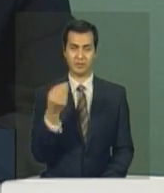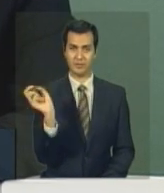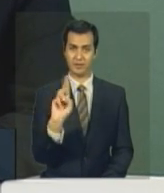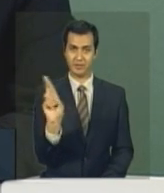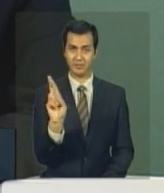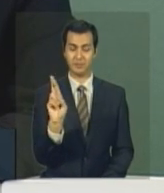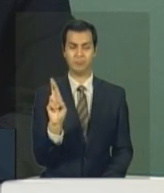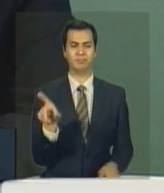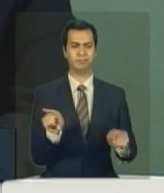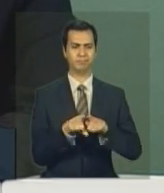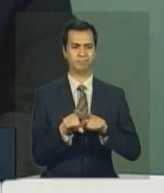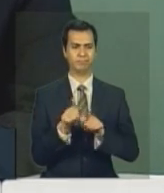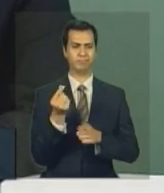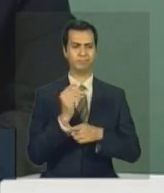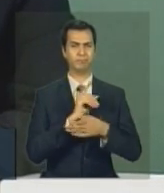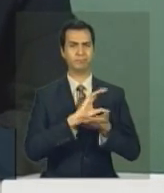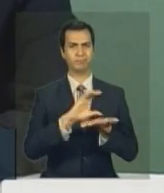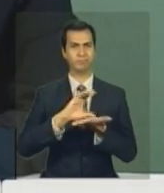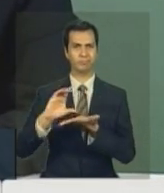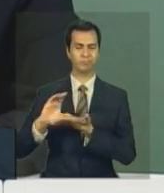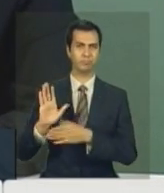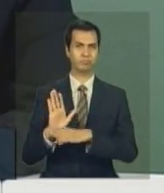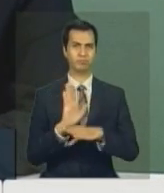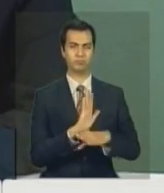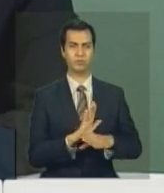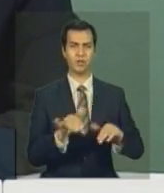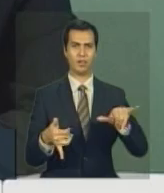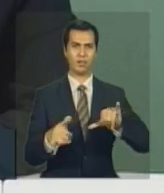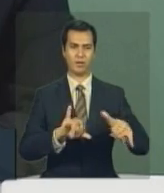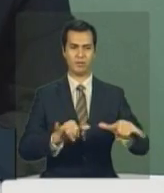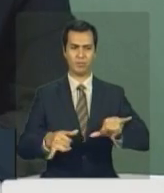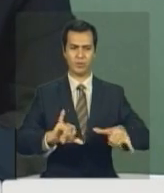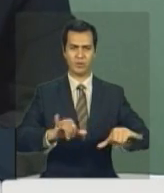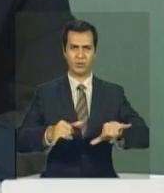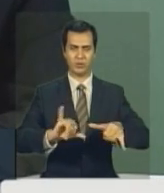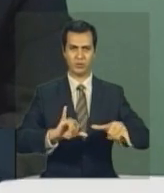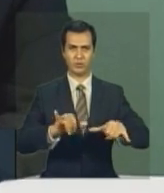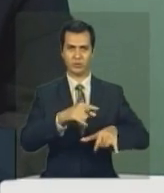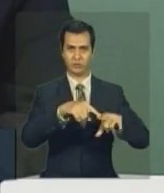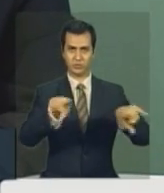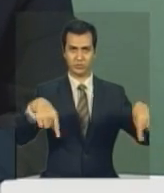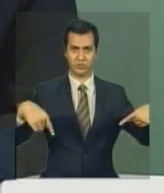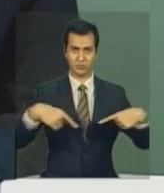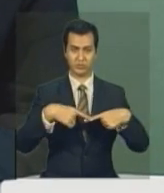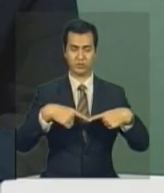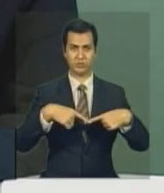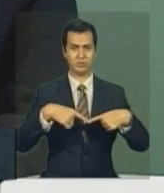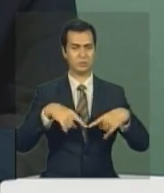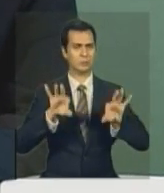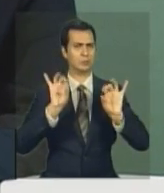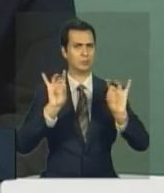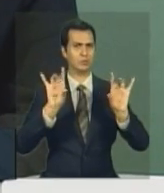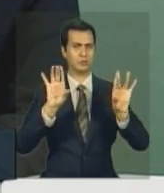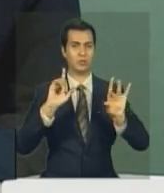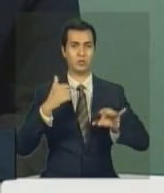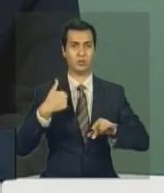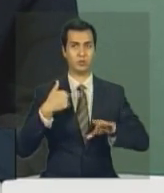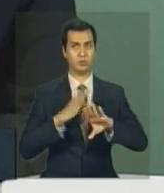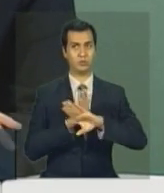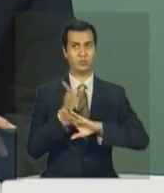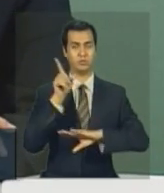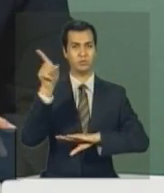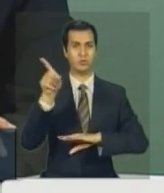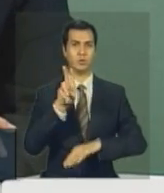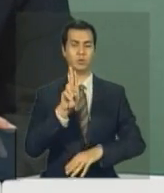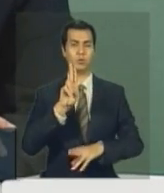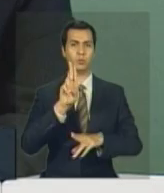Está financiando 17 laboratórios altamente modernos e de ponta. Eu inaugurei o último agora aqui na UNB,